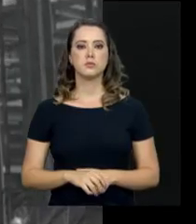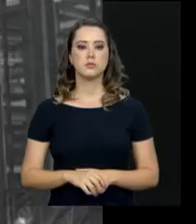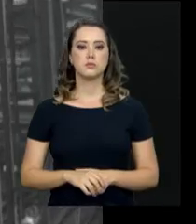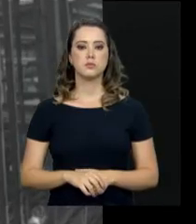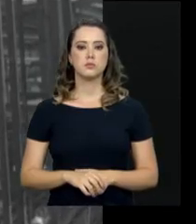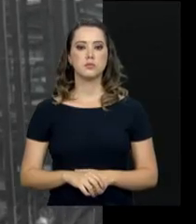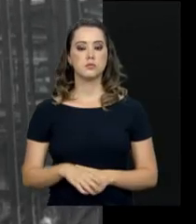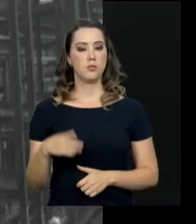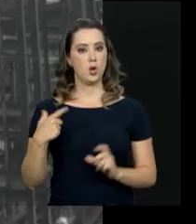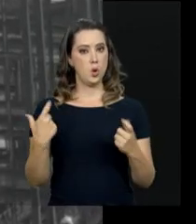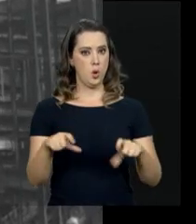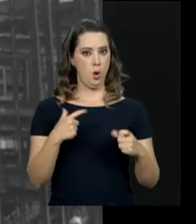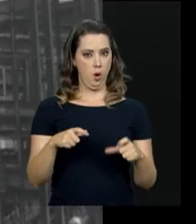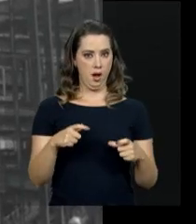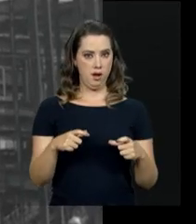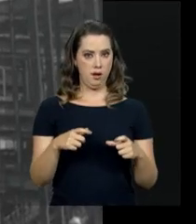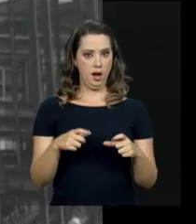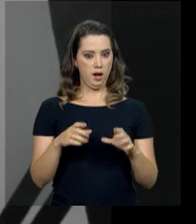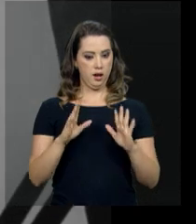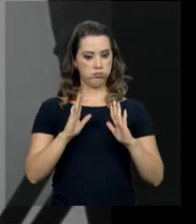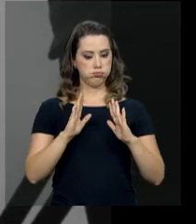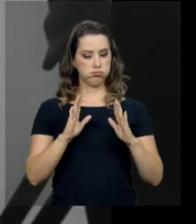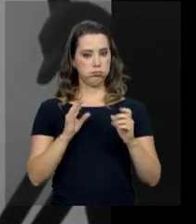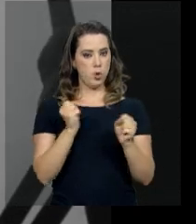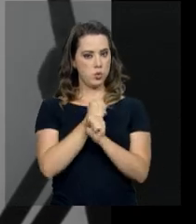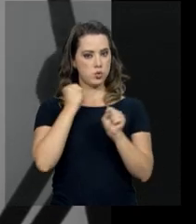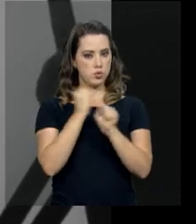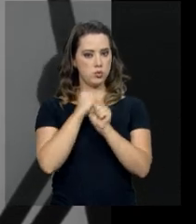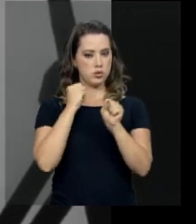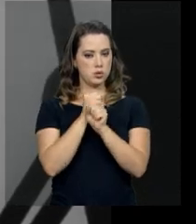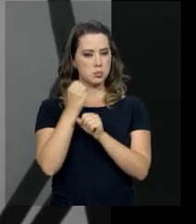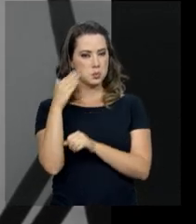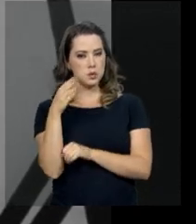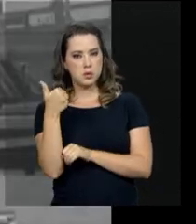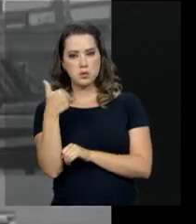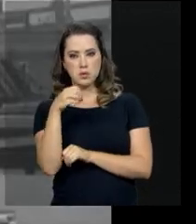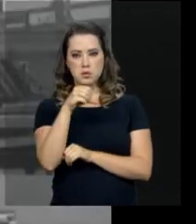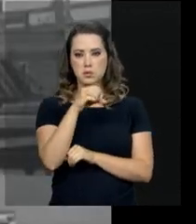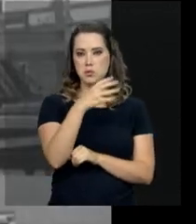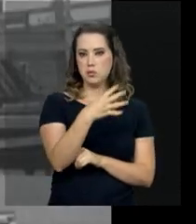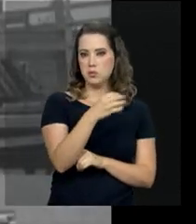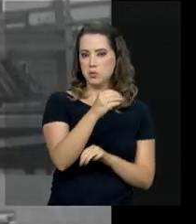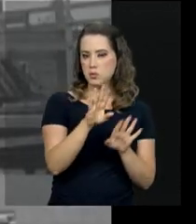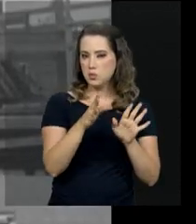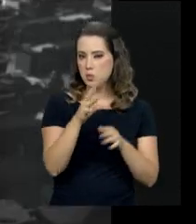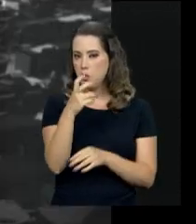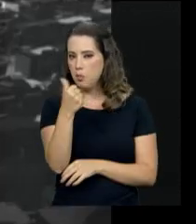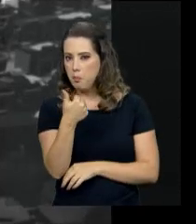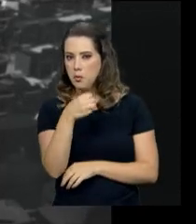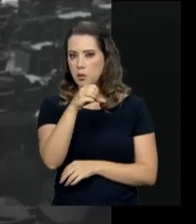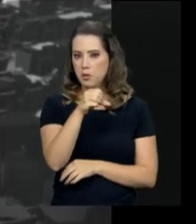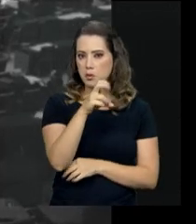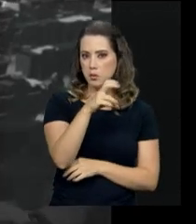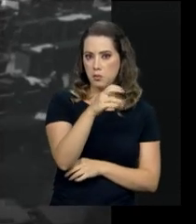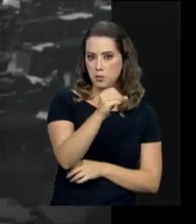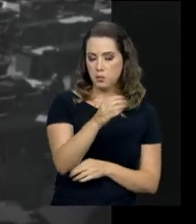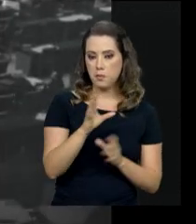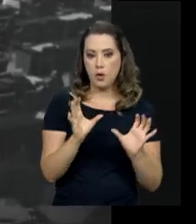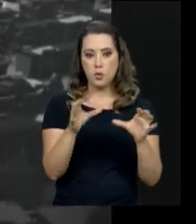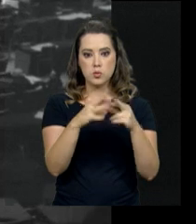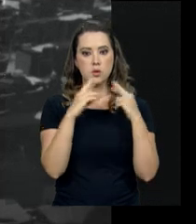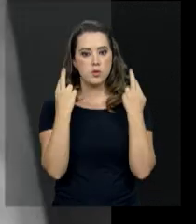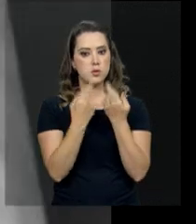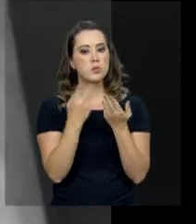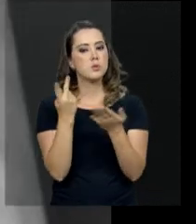Enquanto a sede da ONU era construída em Nova Iorque, entre o fim da década de 40 e o começo dos anos 50, as Assembleias Gerais